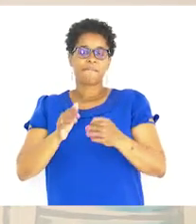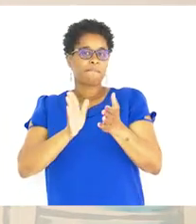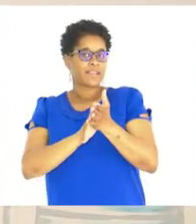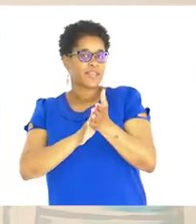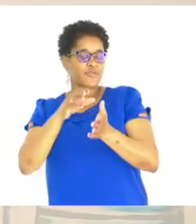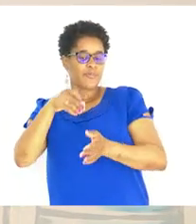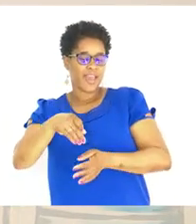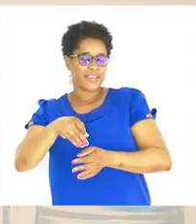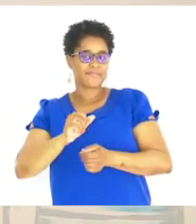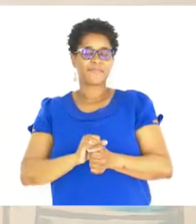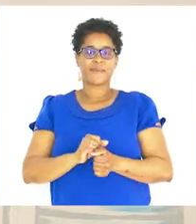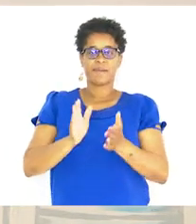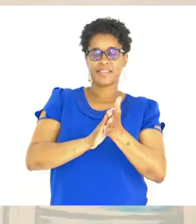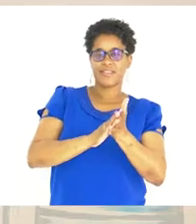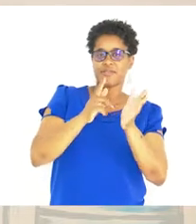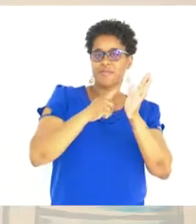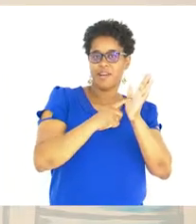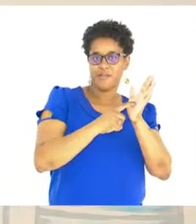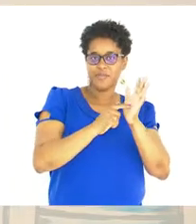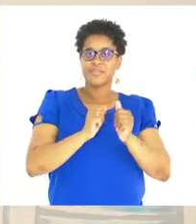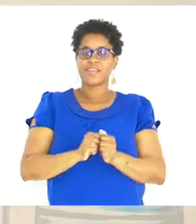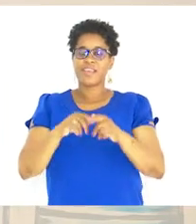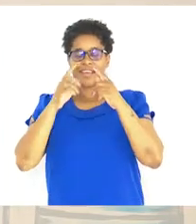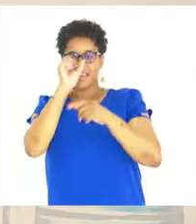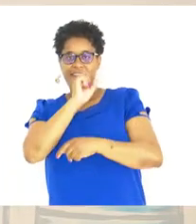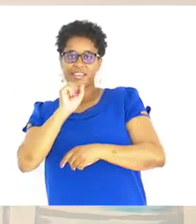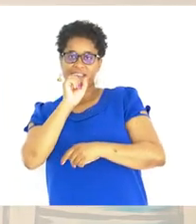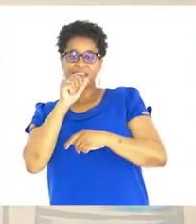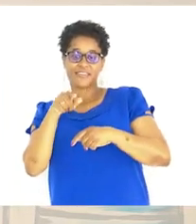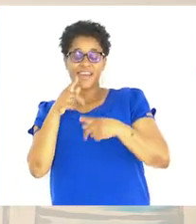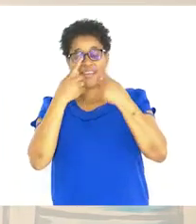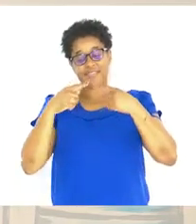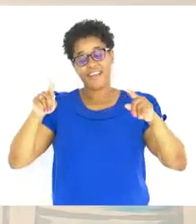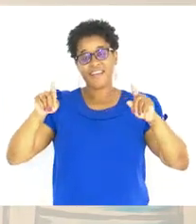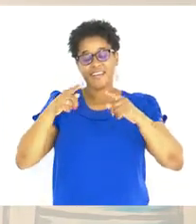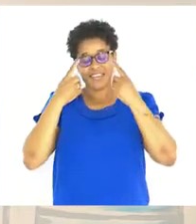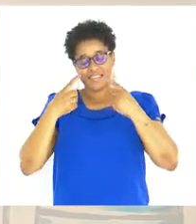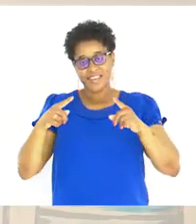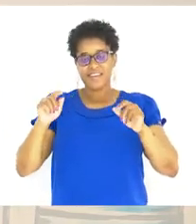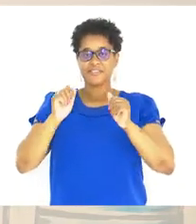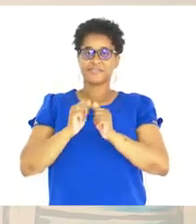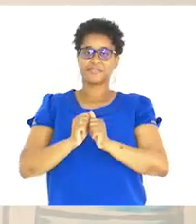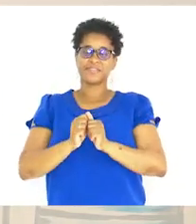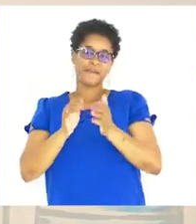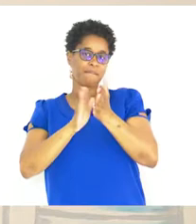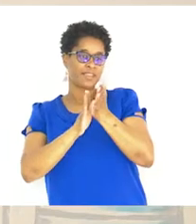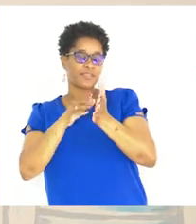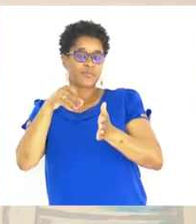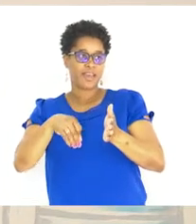Batendo os pés, batendo as mãos e cantando essa canção